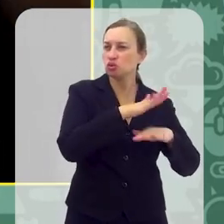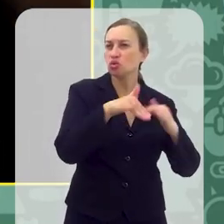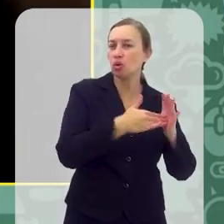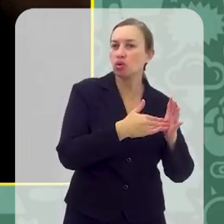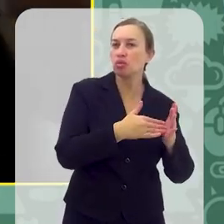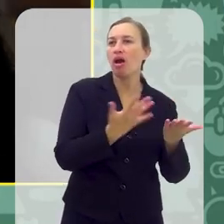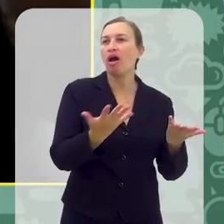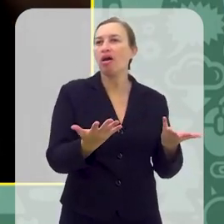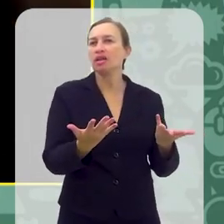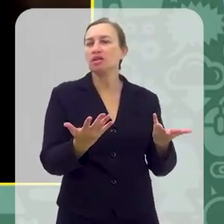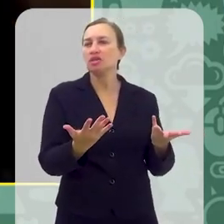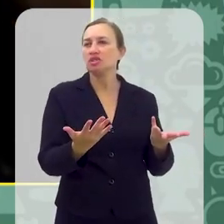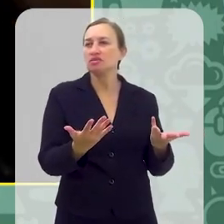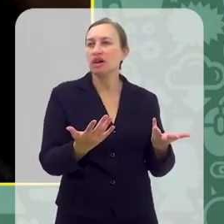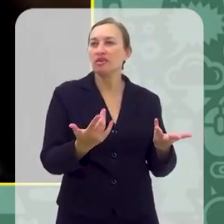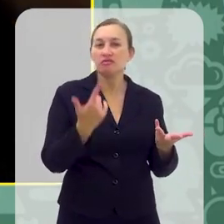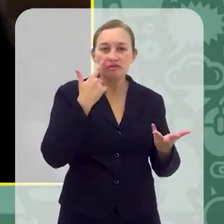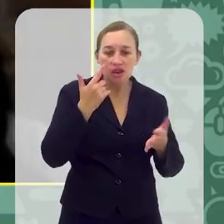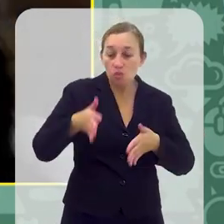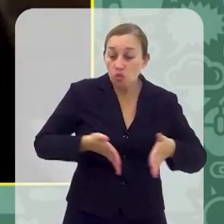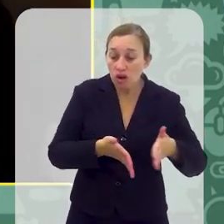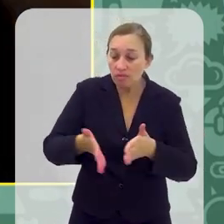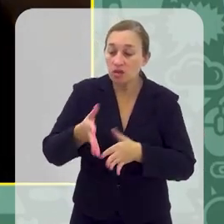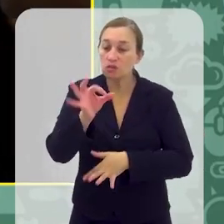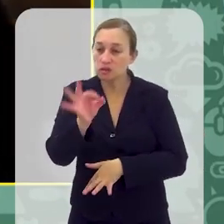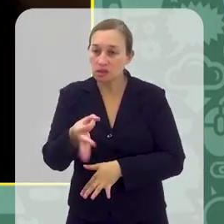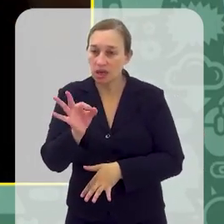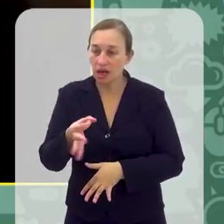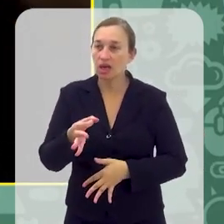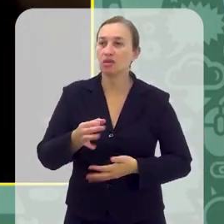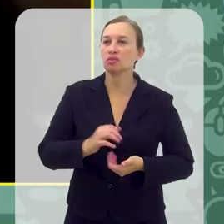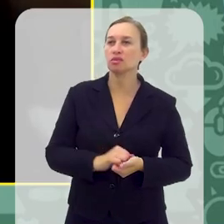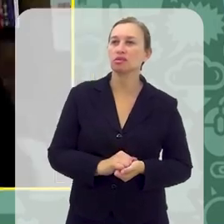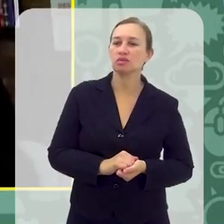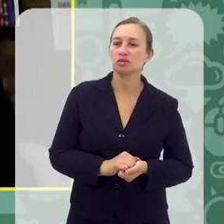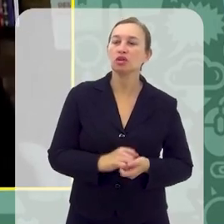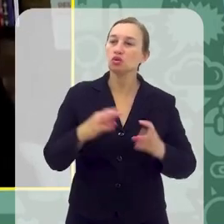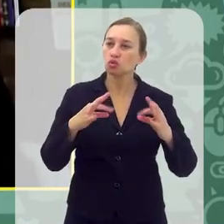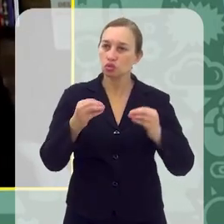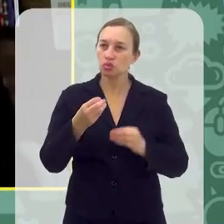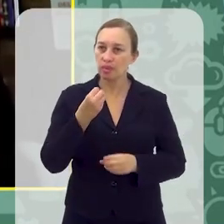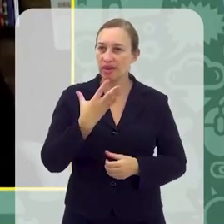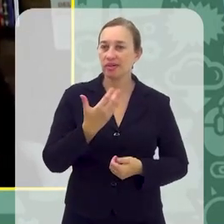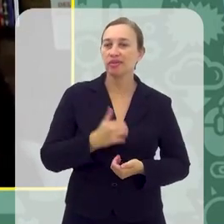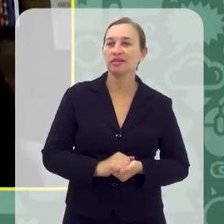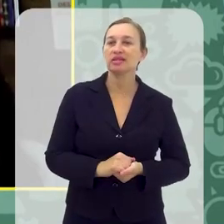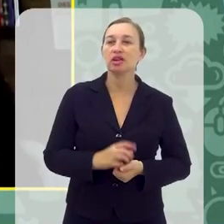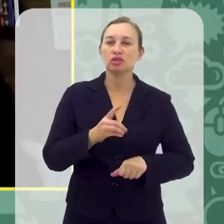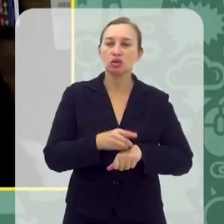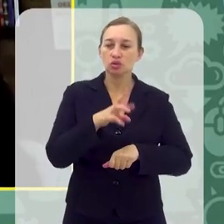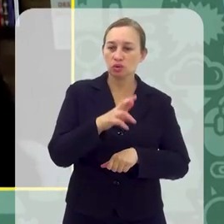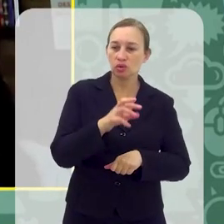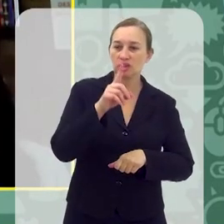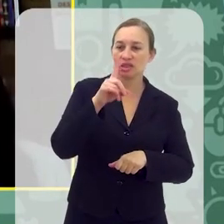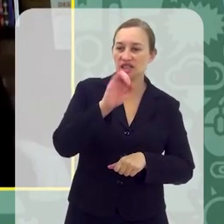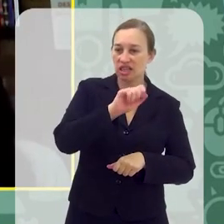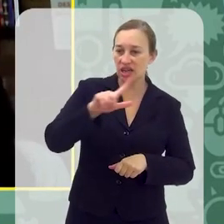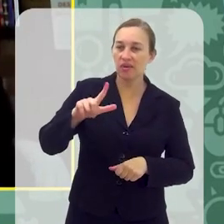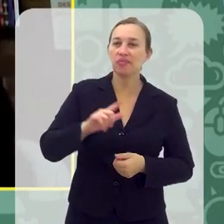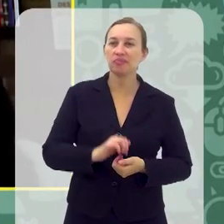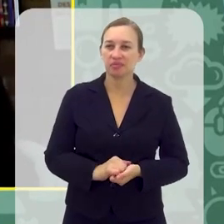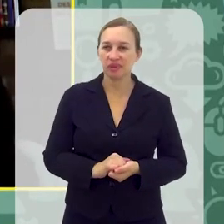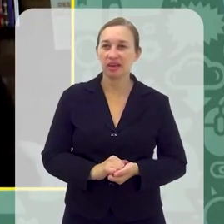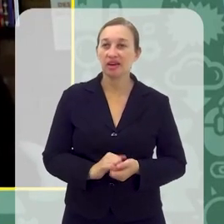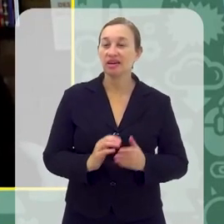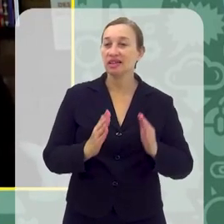sim, a gente vai tentar ir no caminho de uma garantia, de tudo ficar bem. Doutor Daniel, a gente está aqui